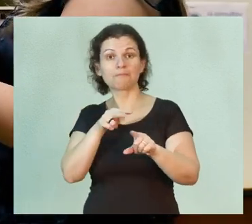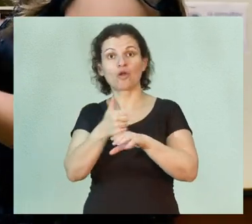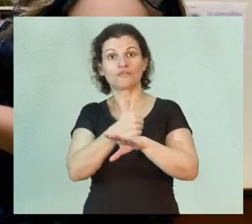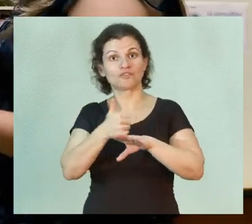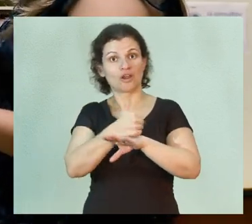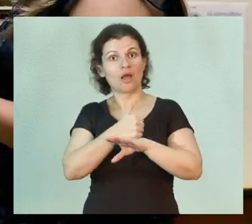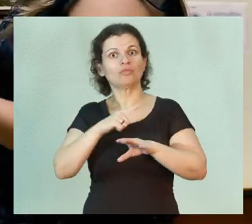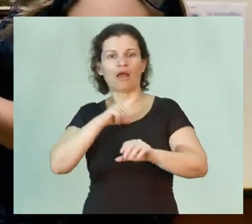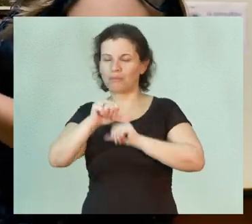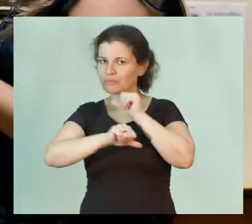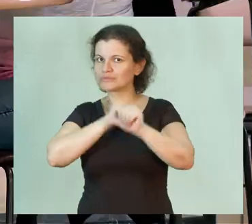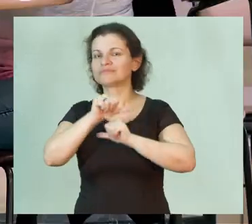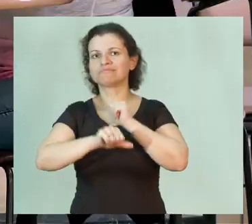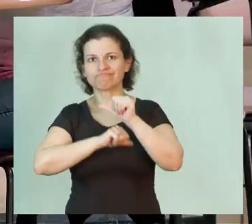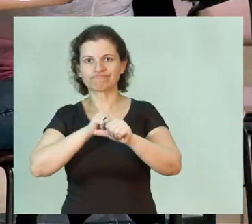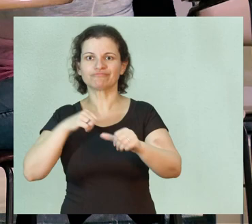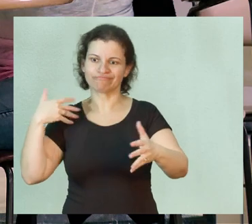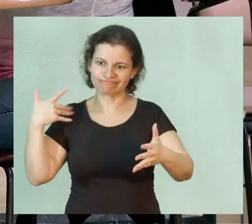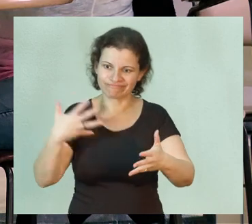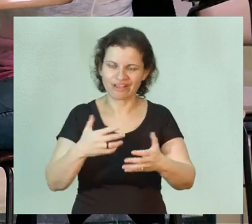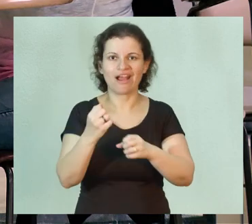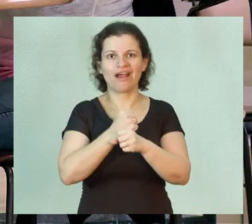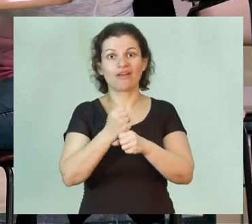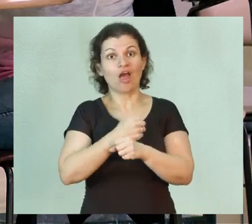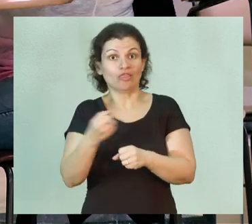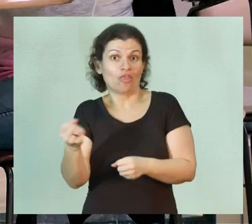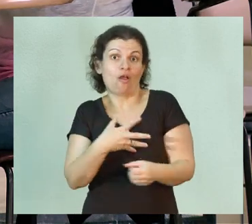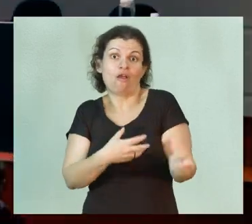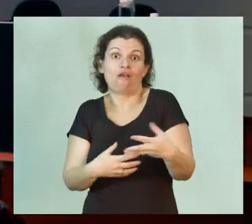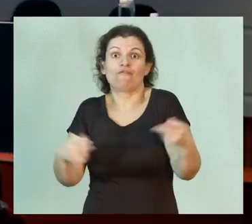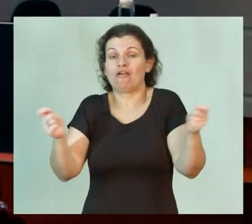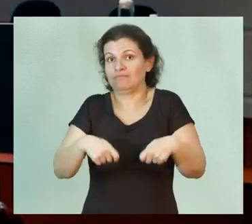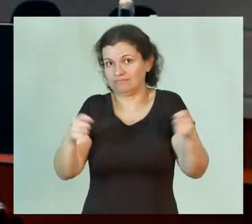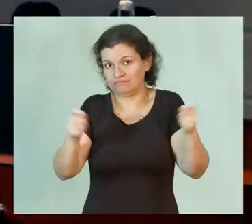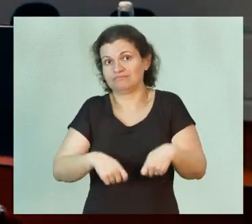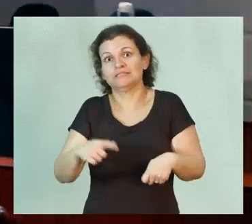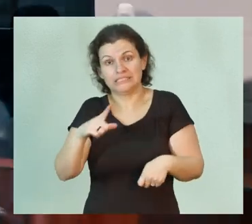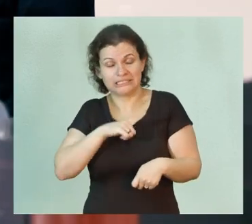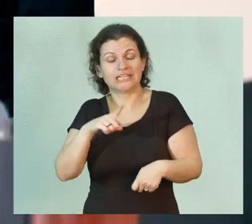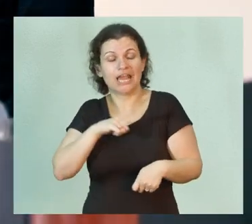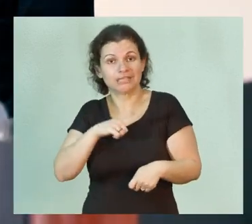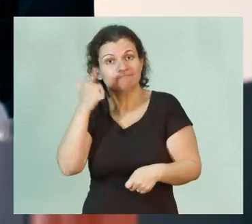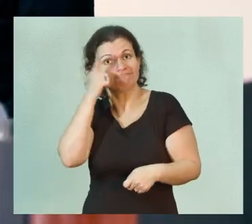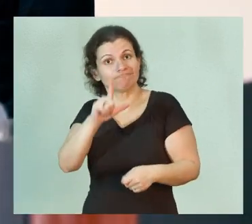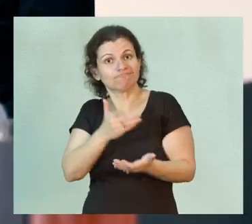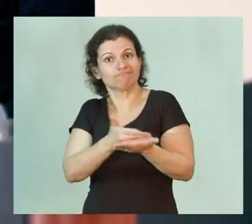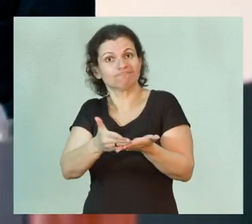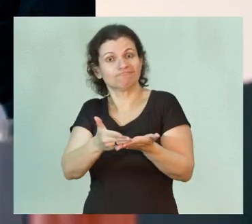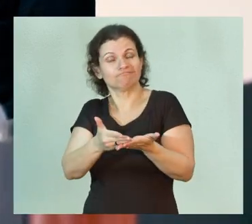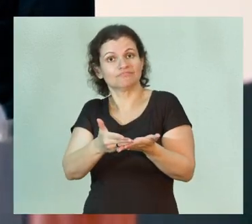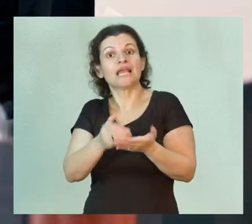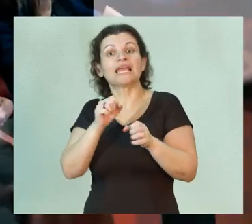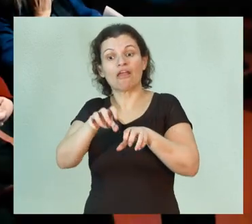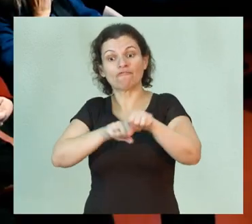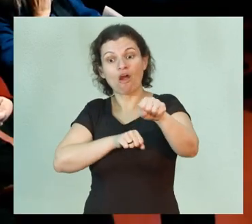perspectivas profissionais têm se alterado ao longo do tempo e novas possibilidades têm se colocado. Os nossos